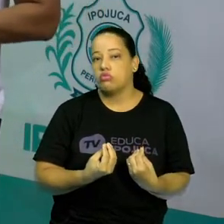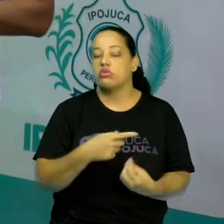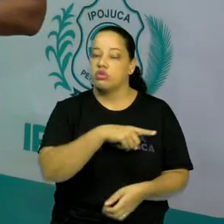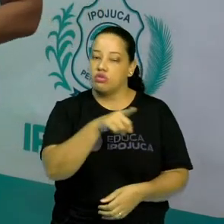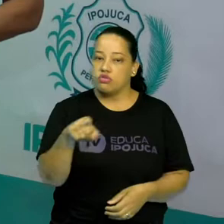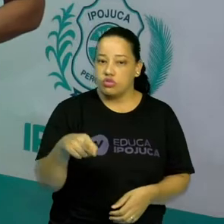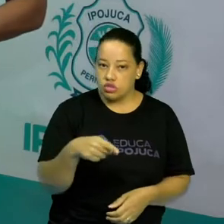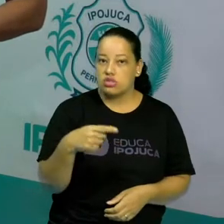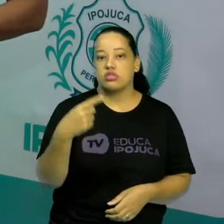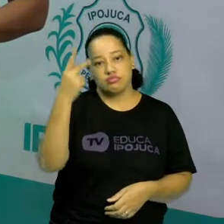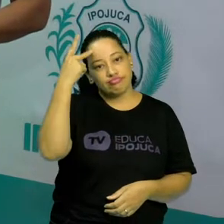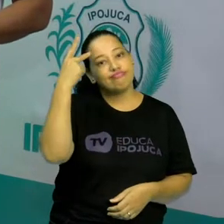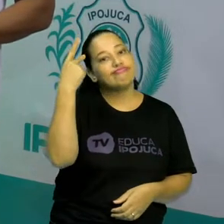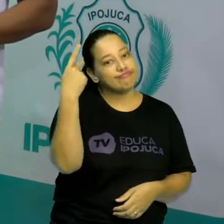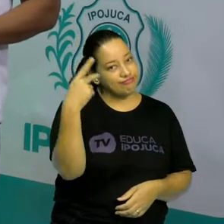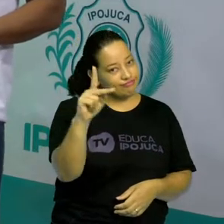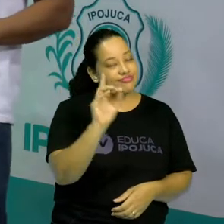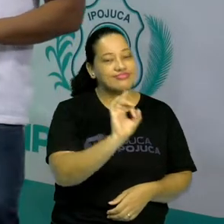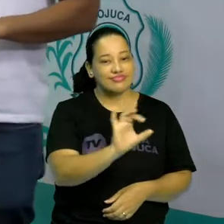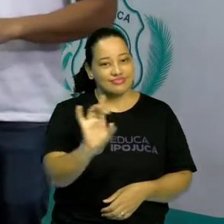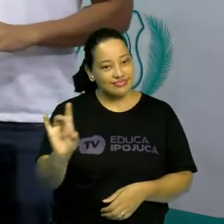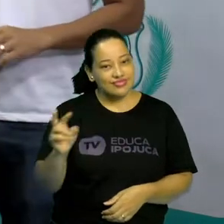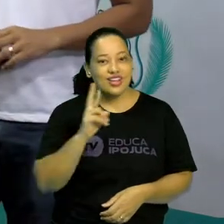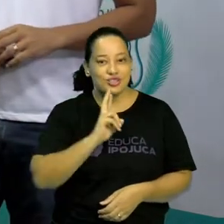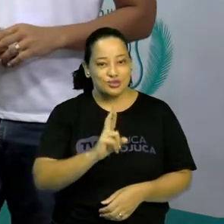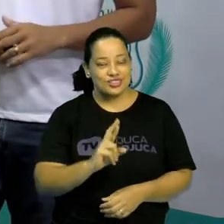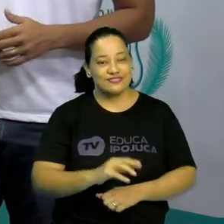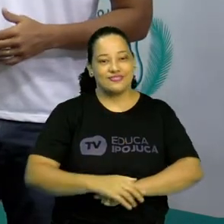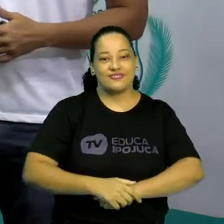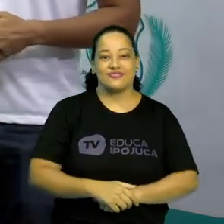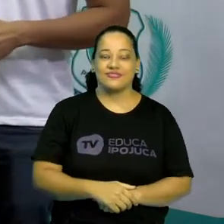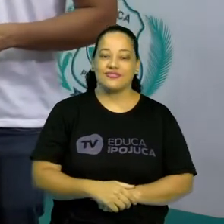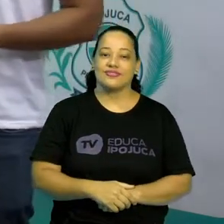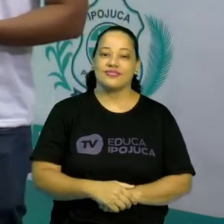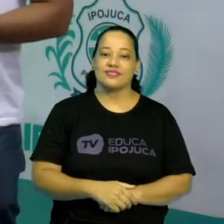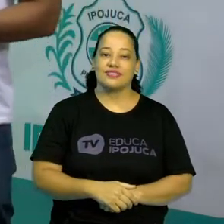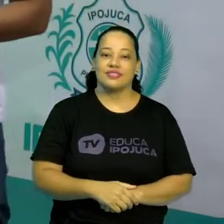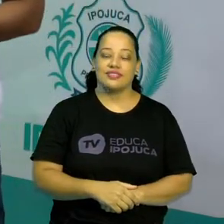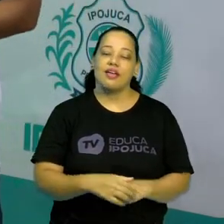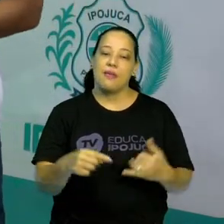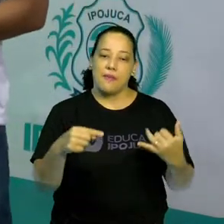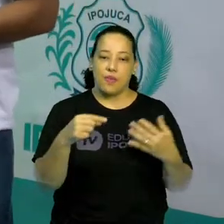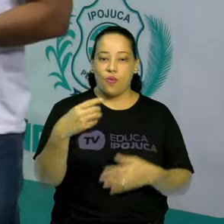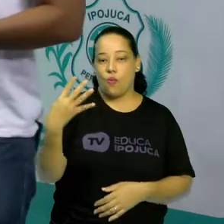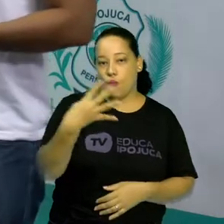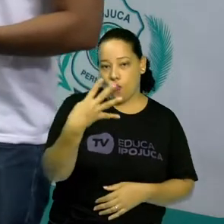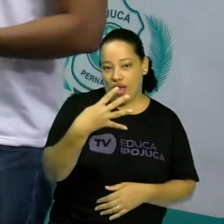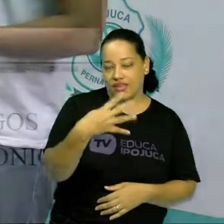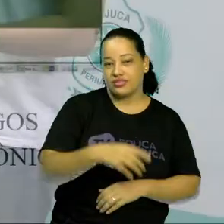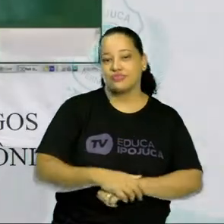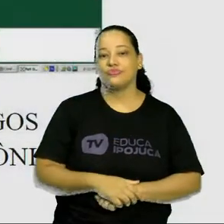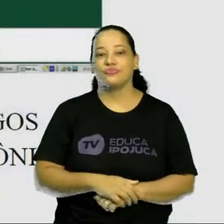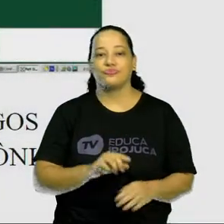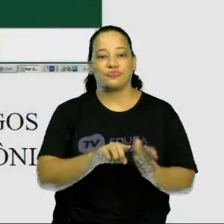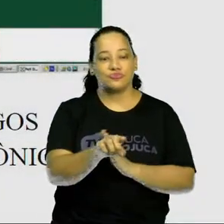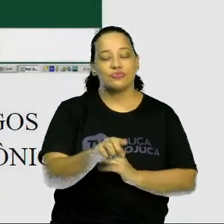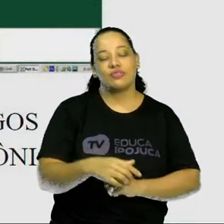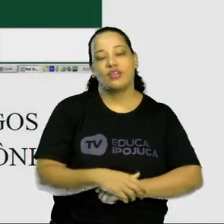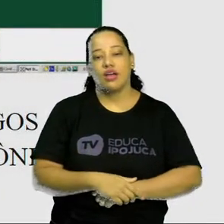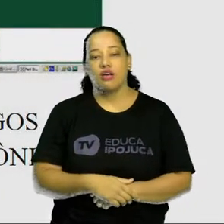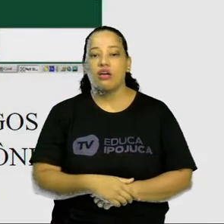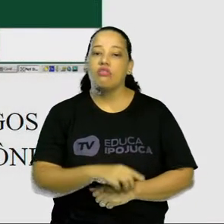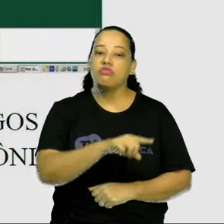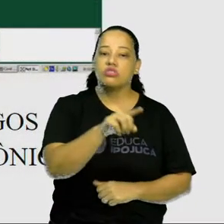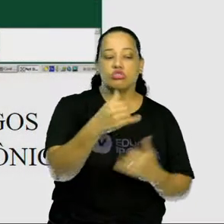Então isso aí fica a critério de cada um. E a quarta pergunta, que era identificar os